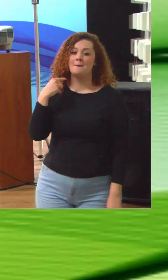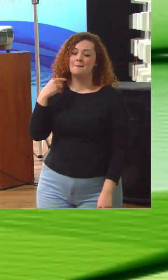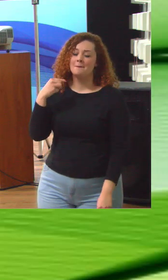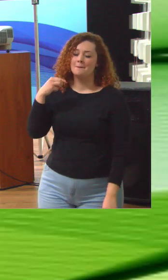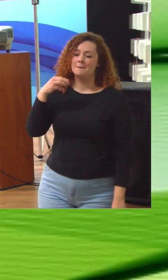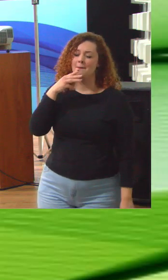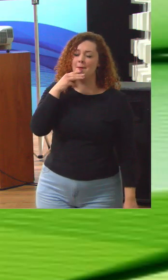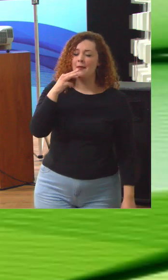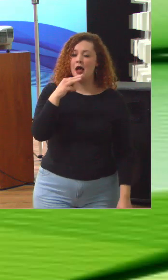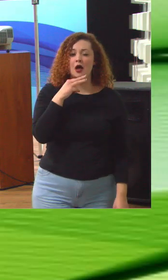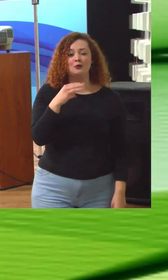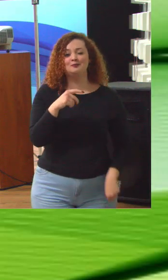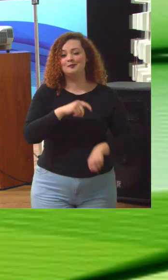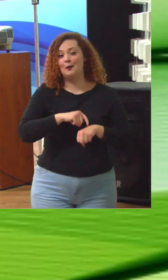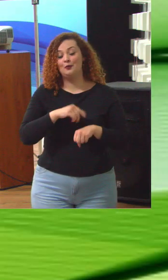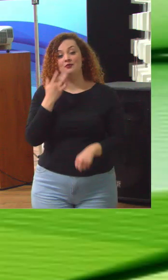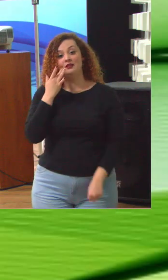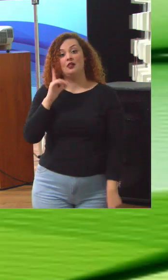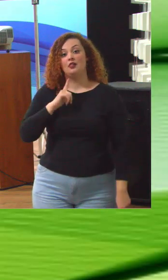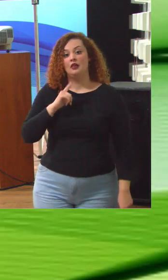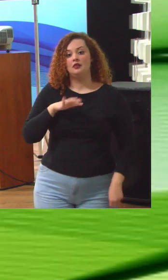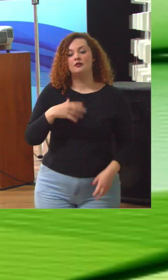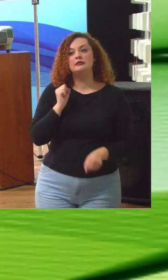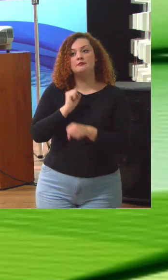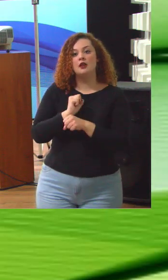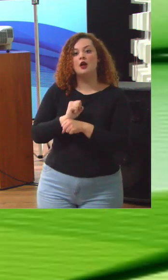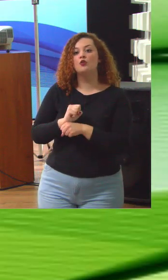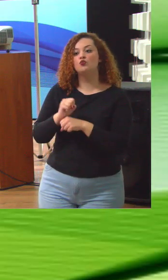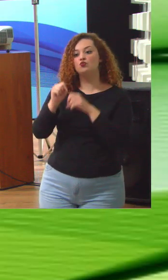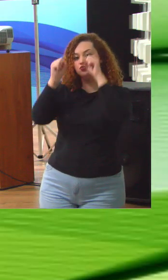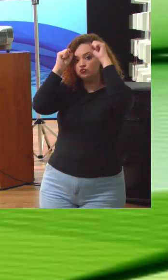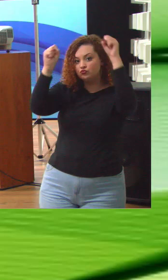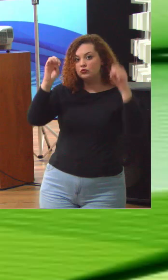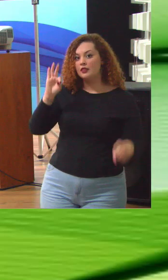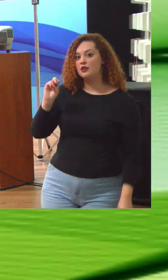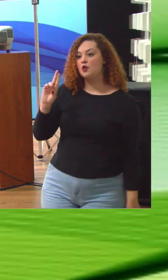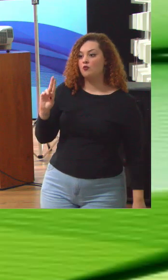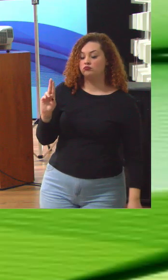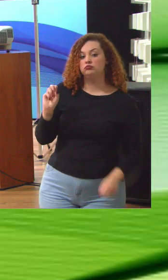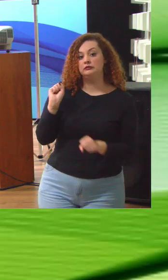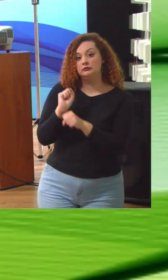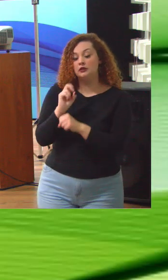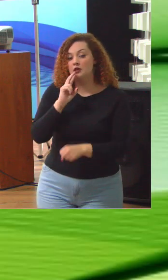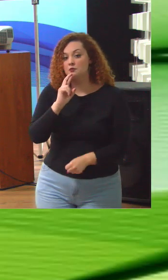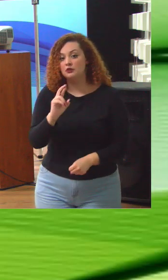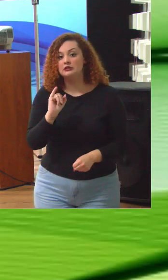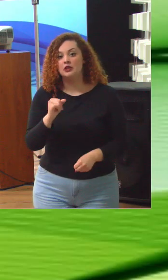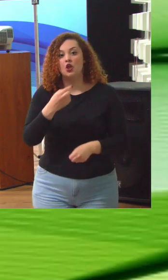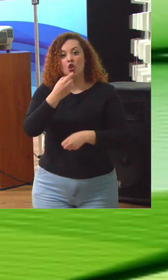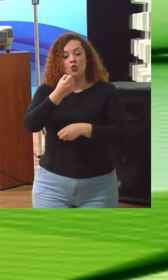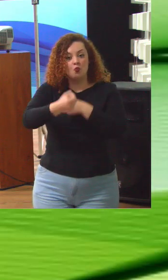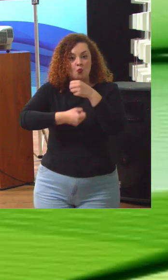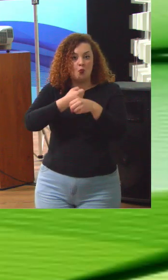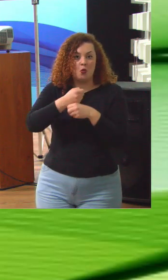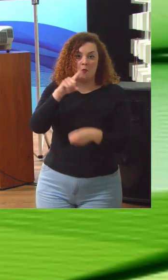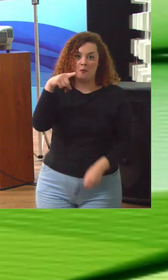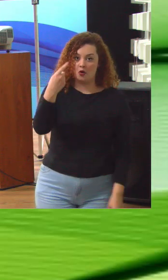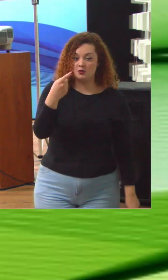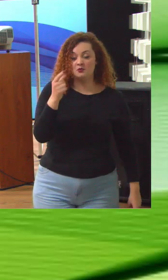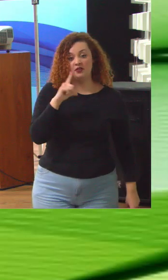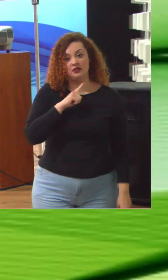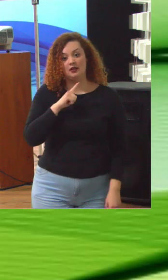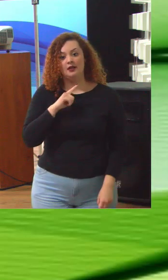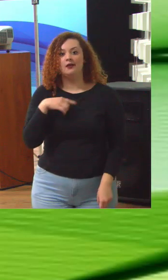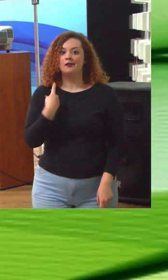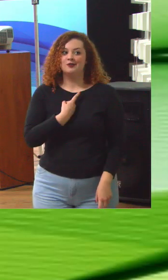fazer então nós estamos aguardando uma definição do tribunal se haverá um 2023 ou não e em que circunstância a nossa torcida